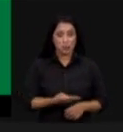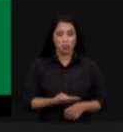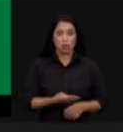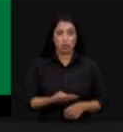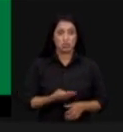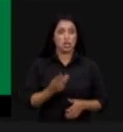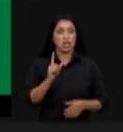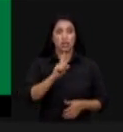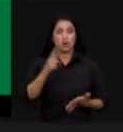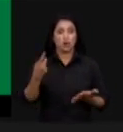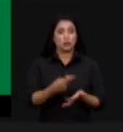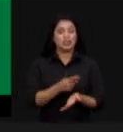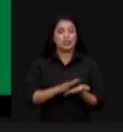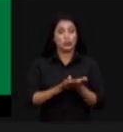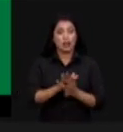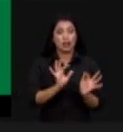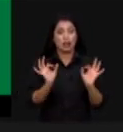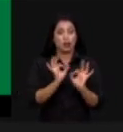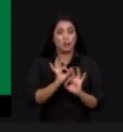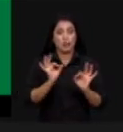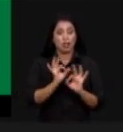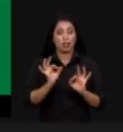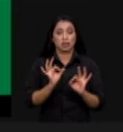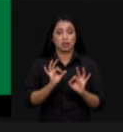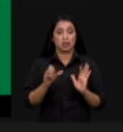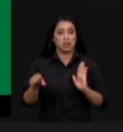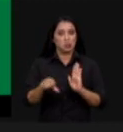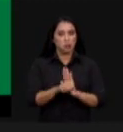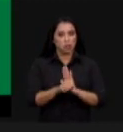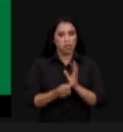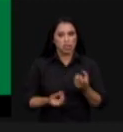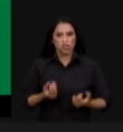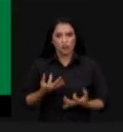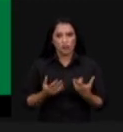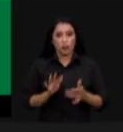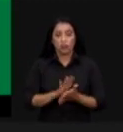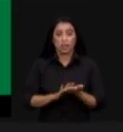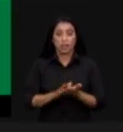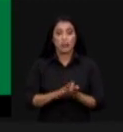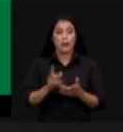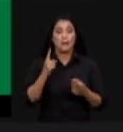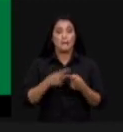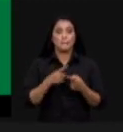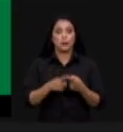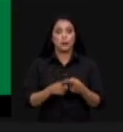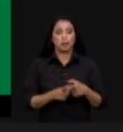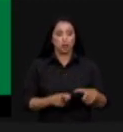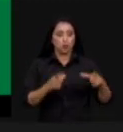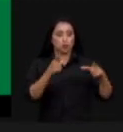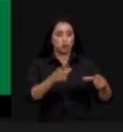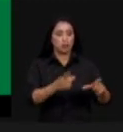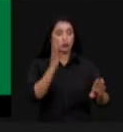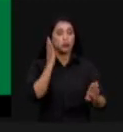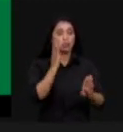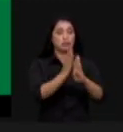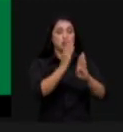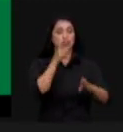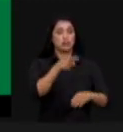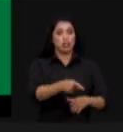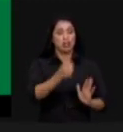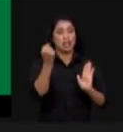sofreram com ação danosa e criminosa de fogo porque essas áreas são identificadas são